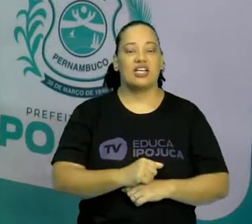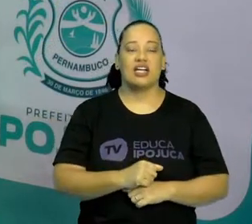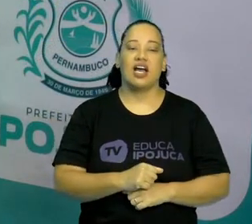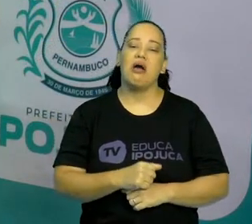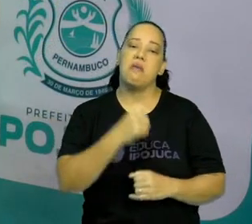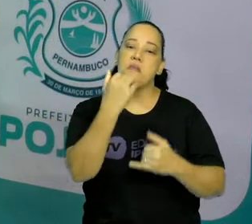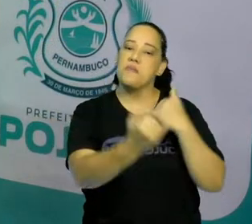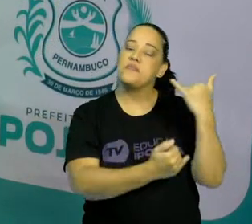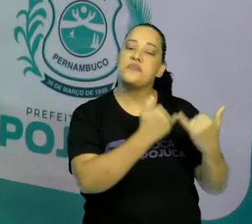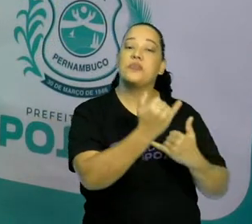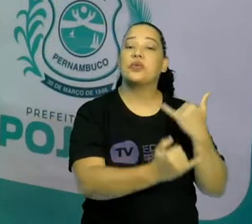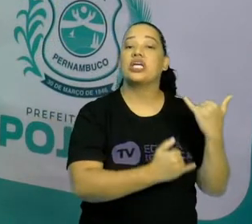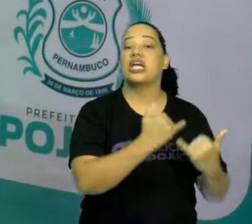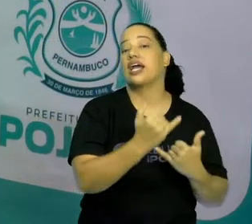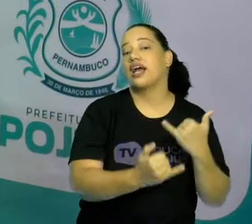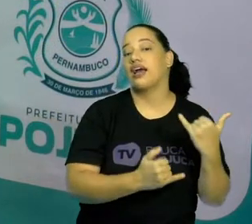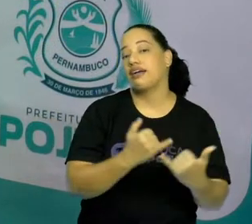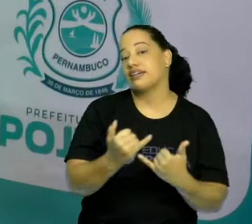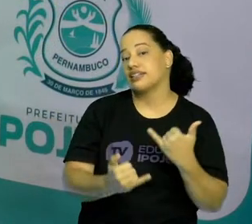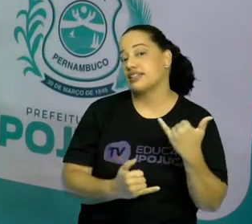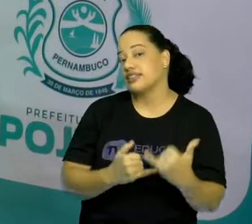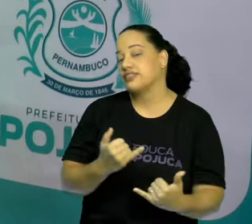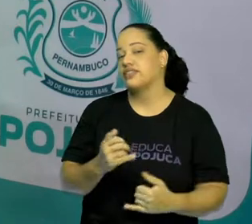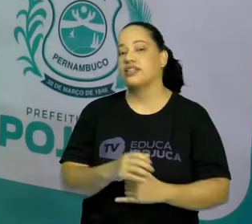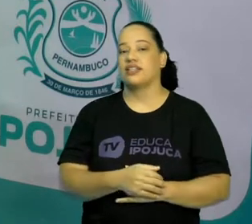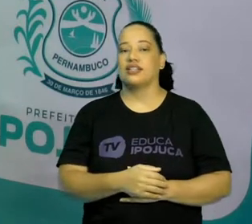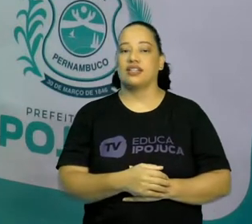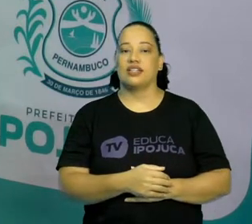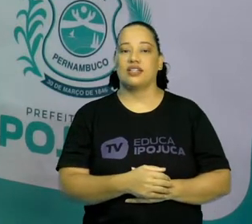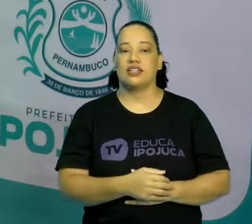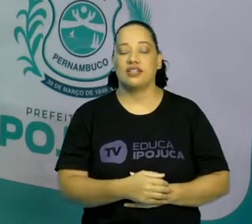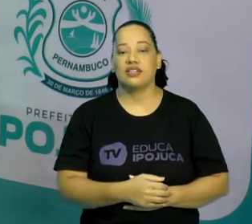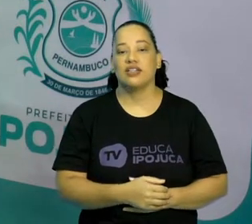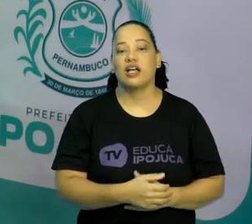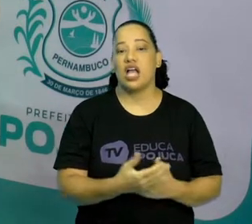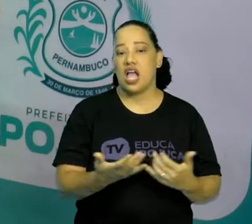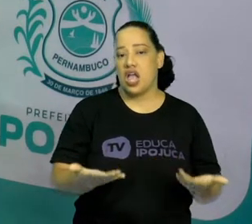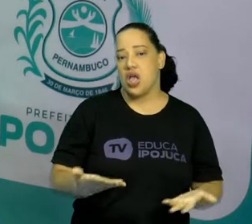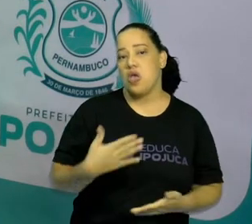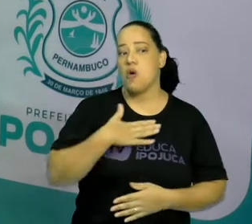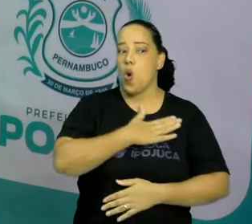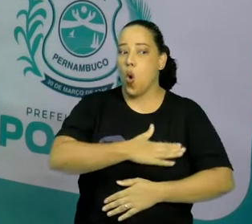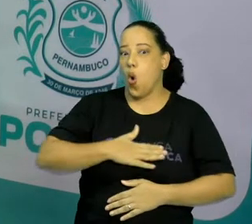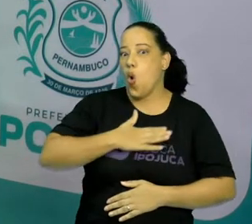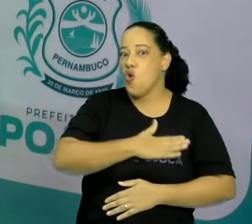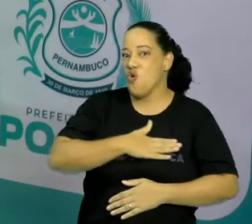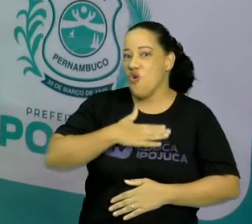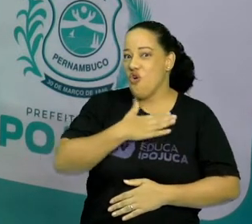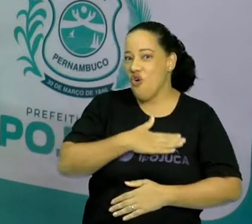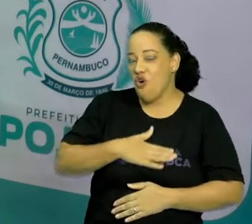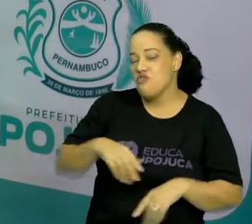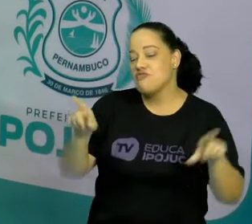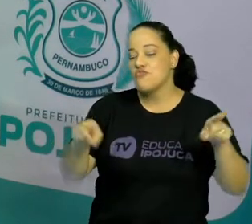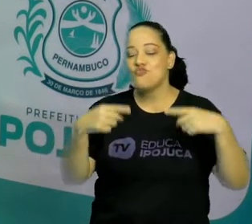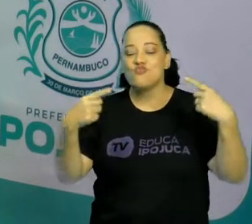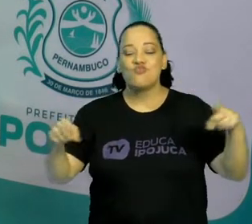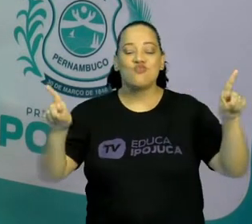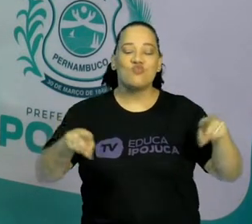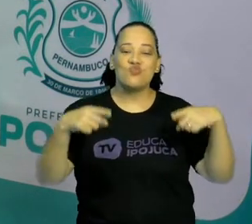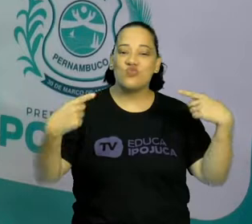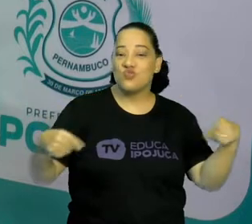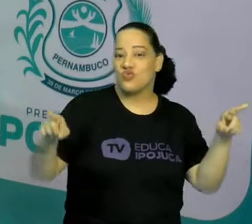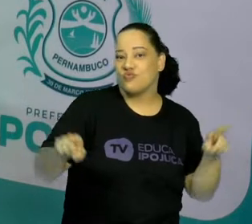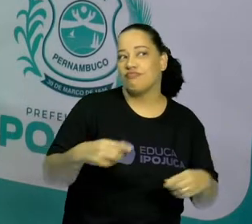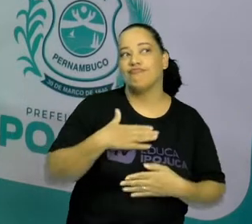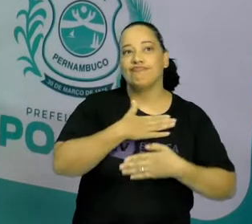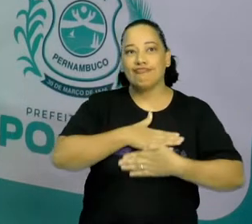brincar, é possível despertar o gosto pela música, é possível